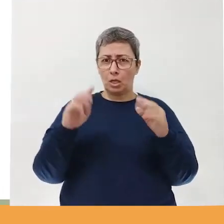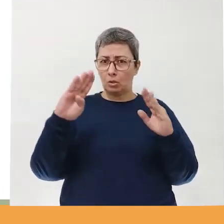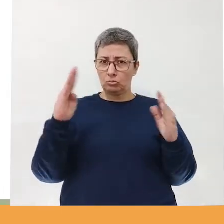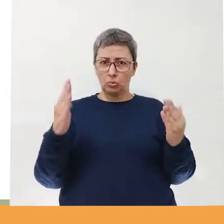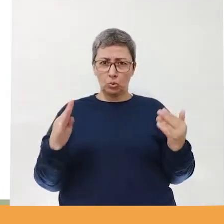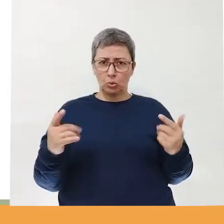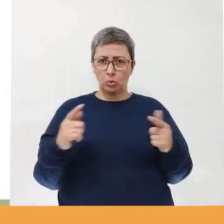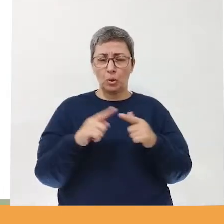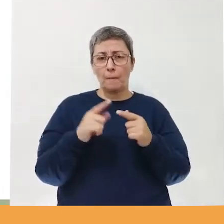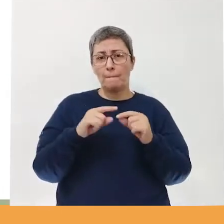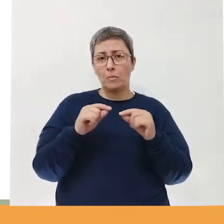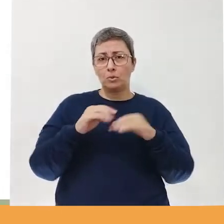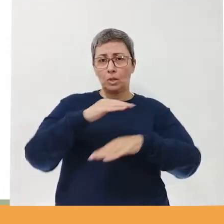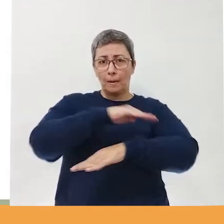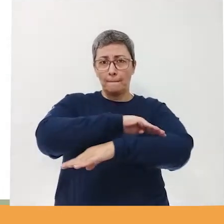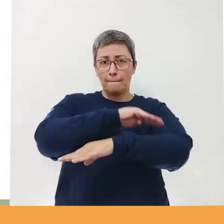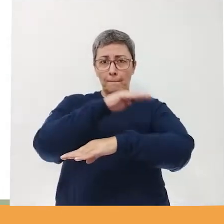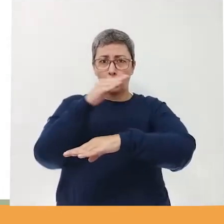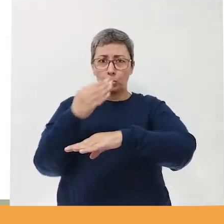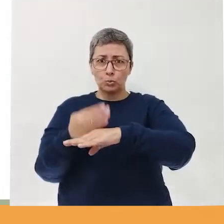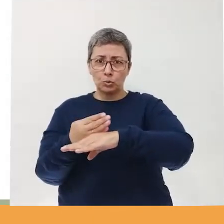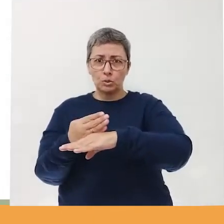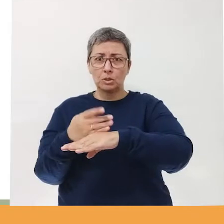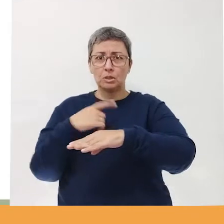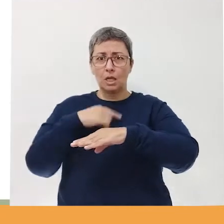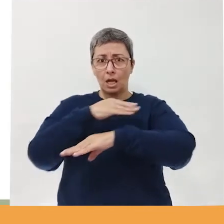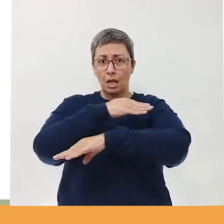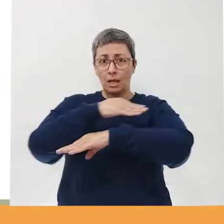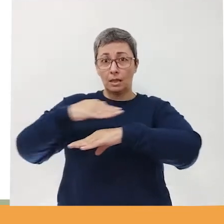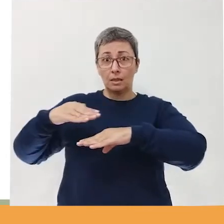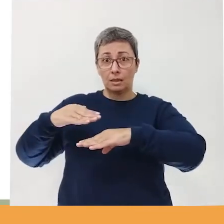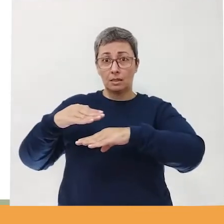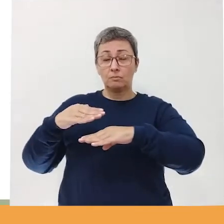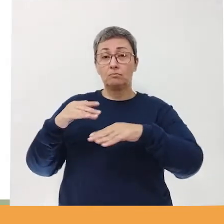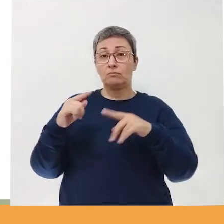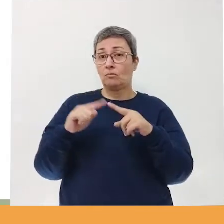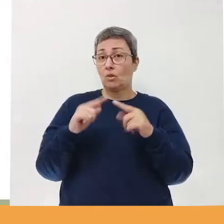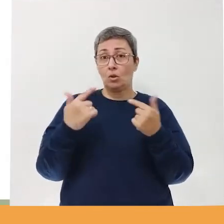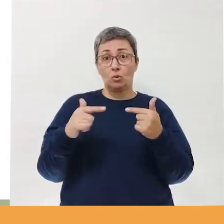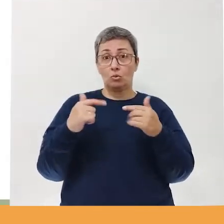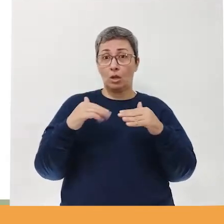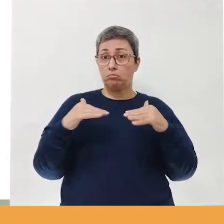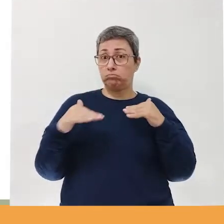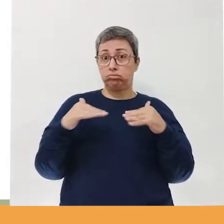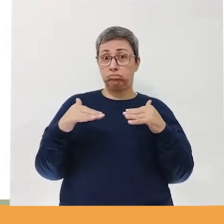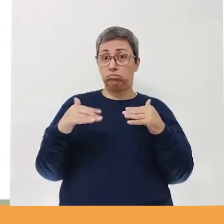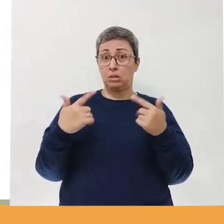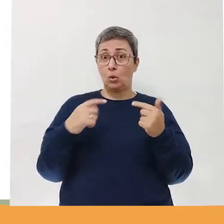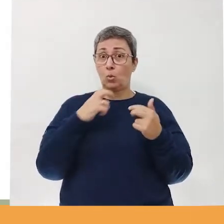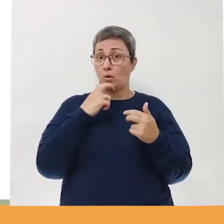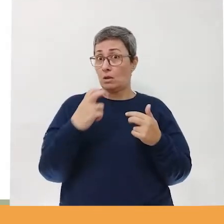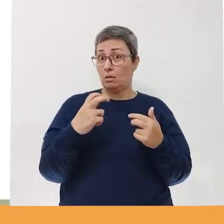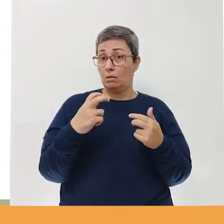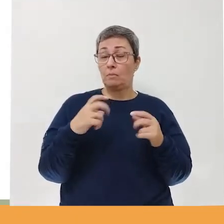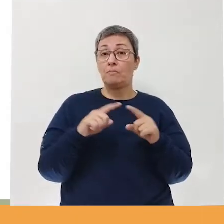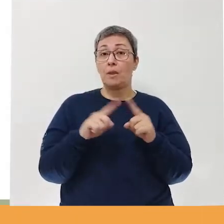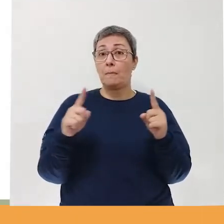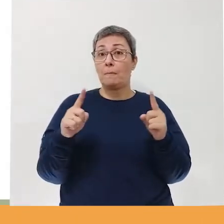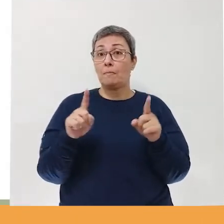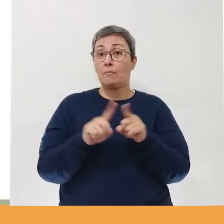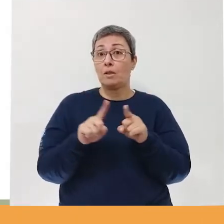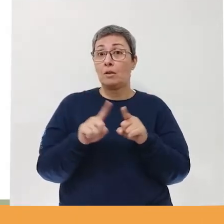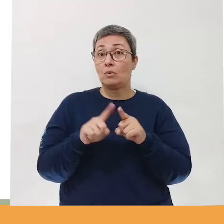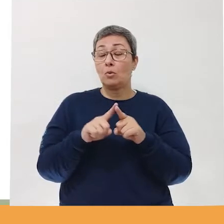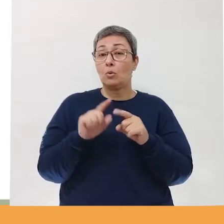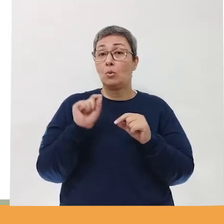torços. Por exemplo, a ponte, né? Vocês perceberam que a ponte está numa linha reta? Ela não se abalou com o grito, né? E nem